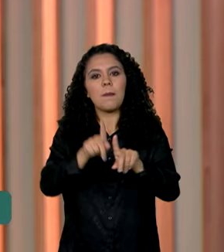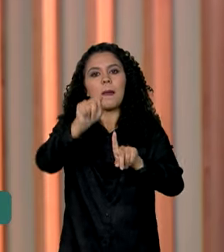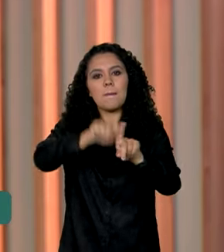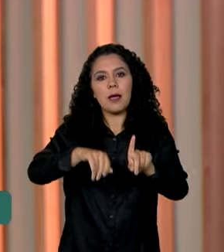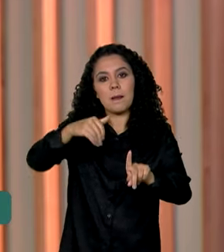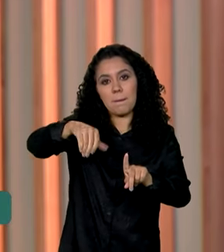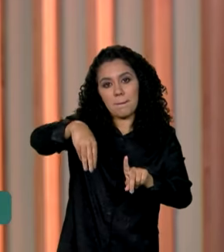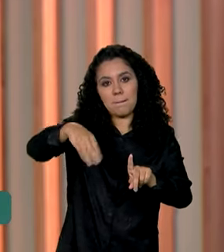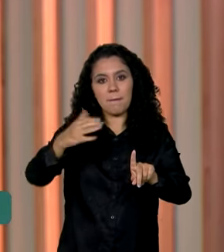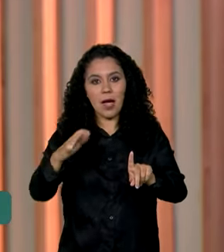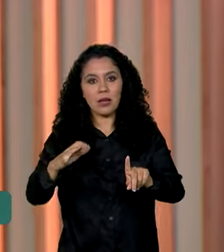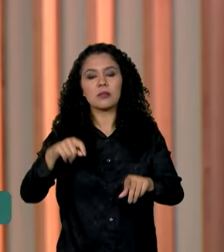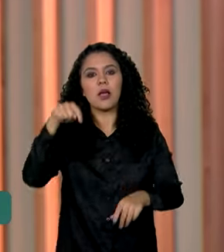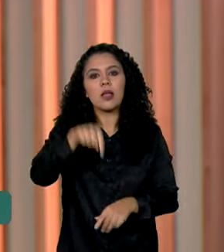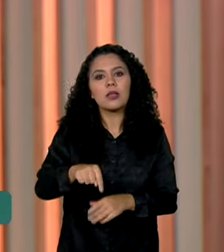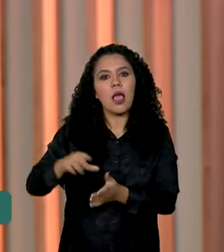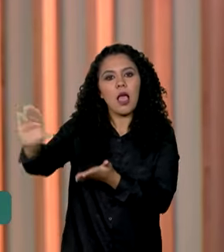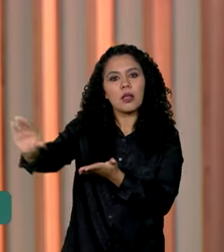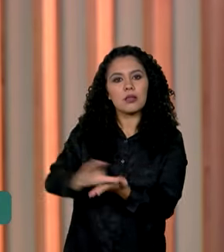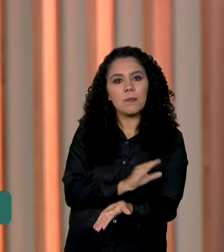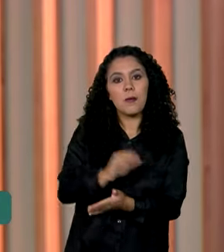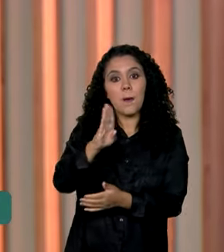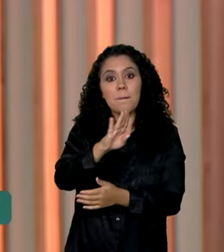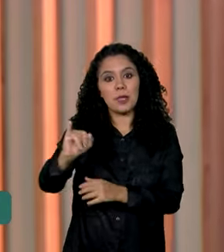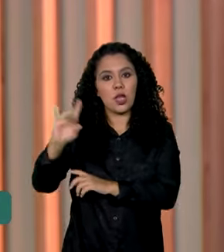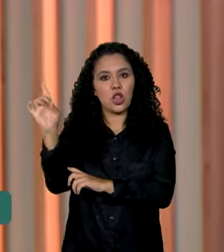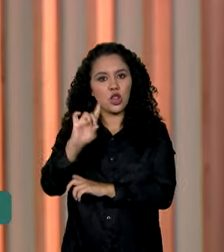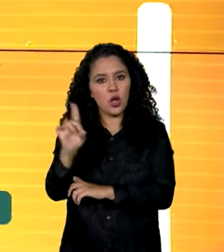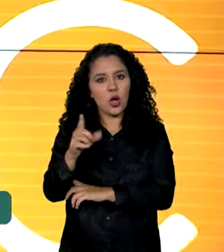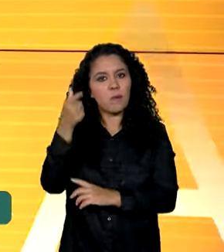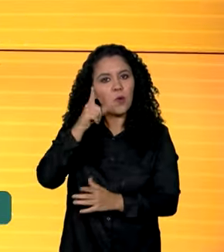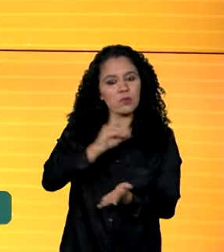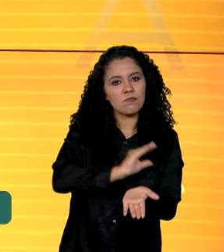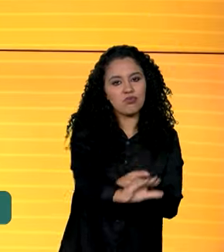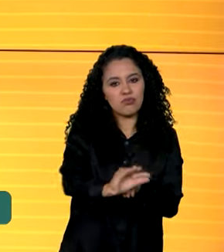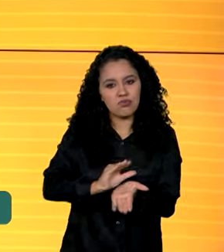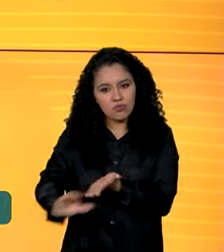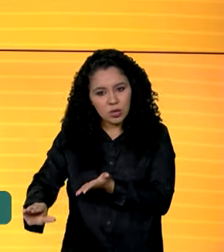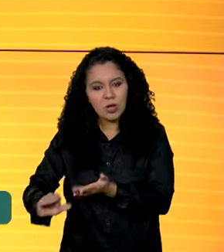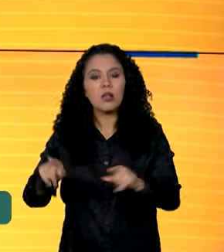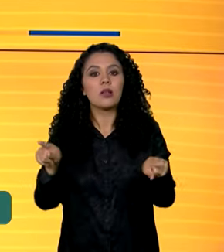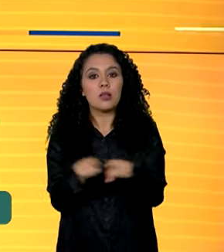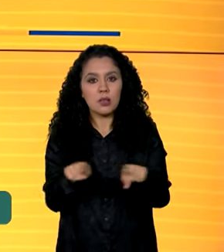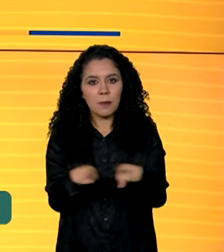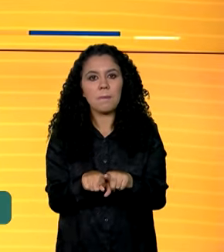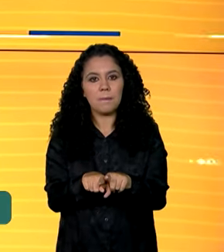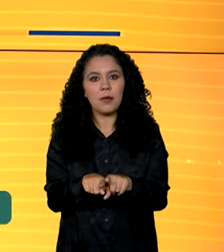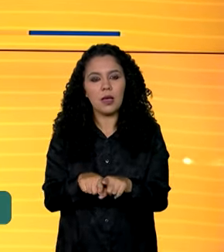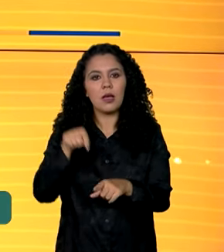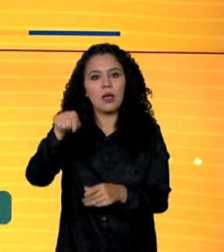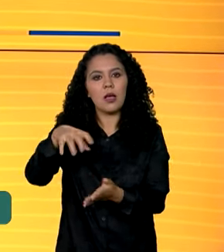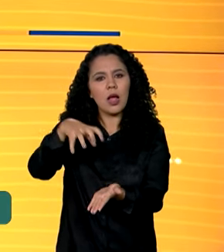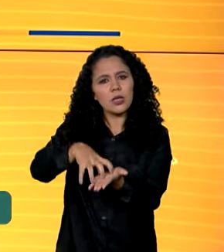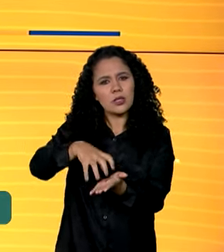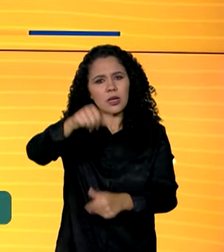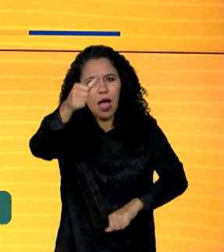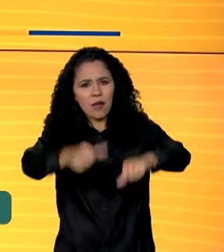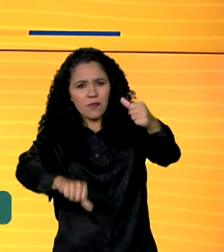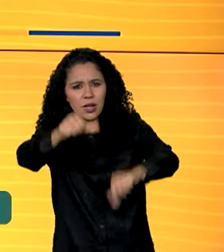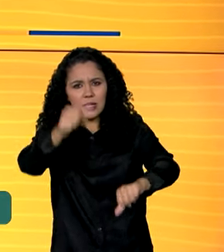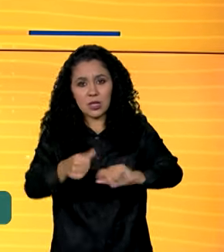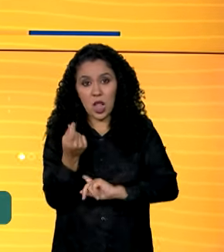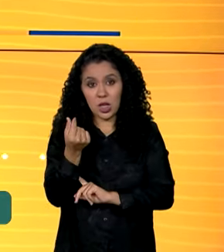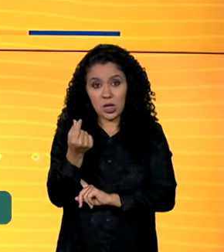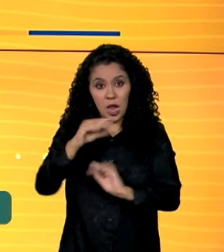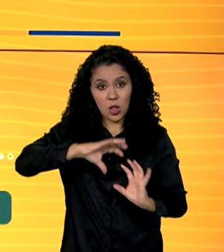a economia recebeu bilhões de dólares do exterior para investimentos. E uma das maiores agências de avaliação de crédito do